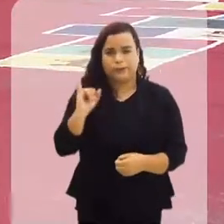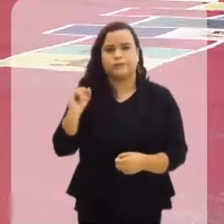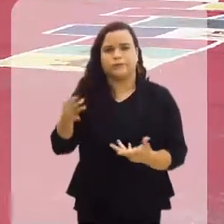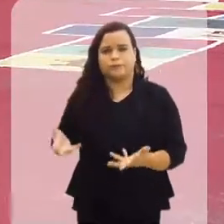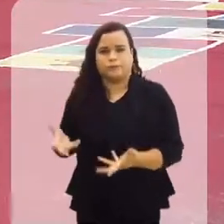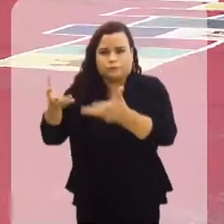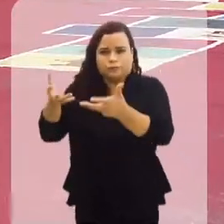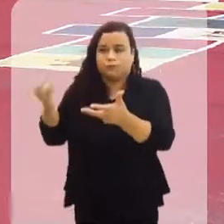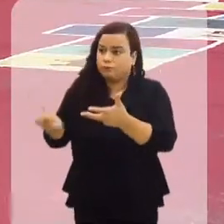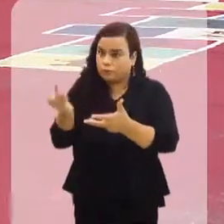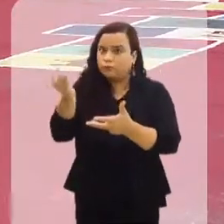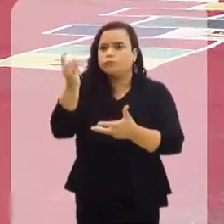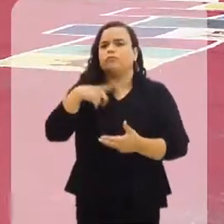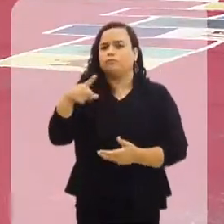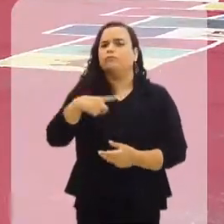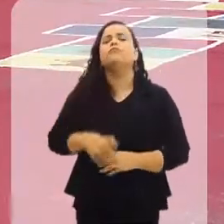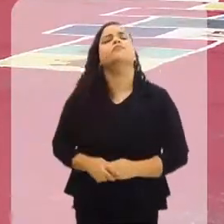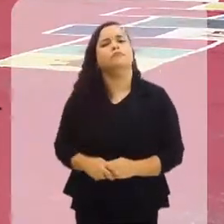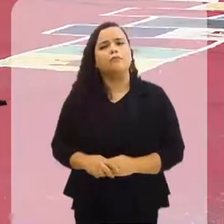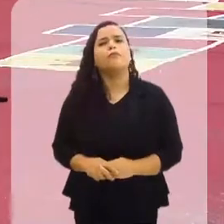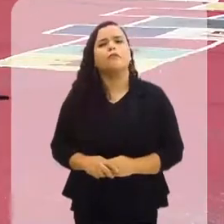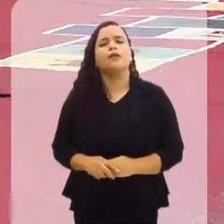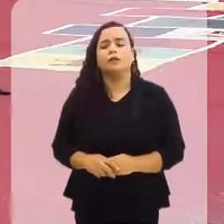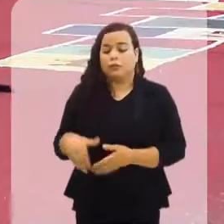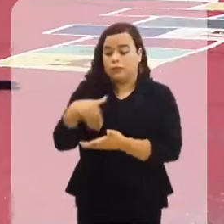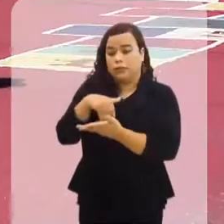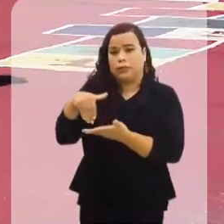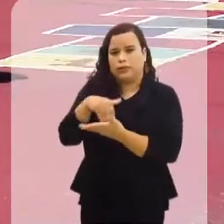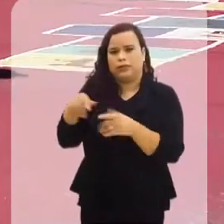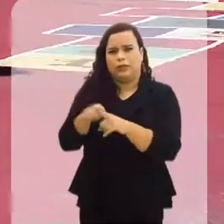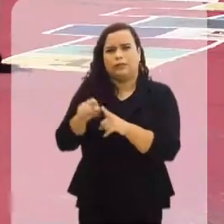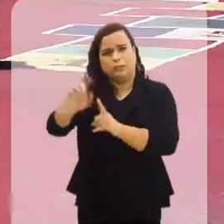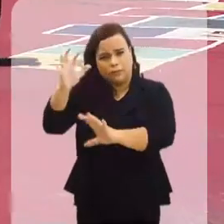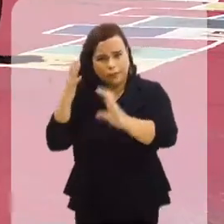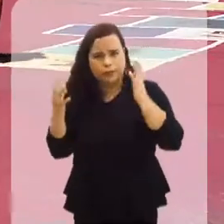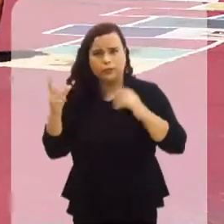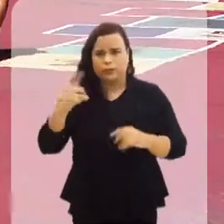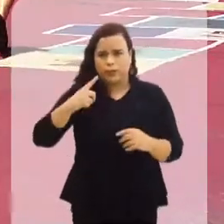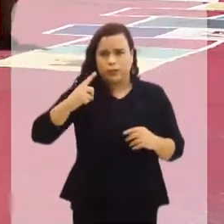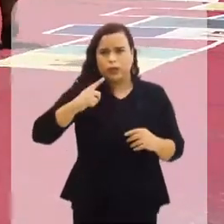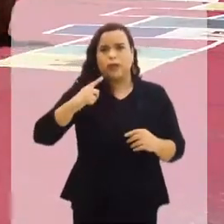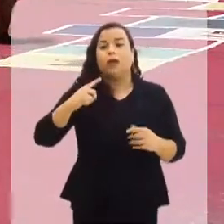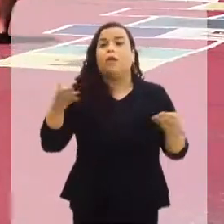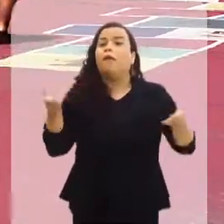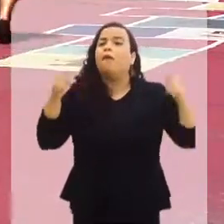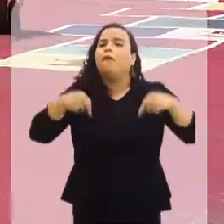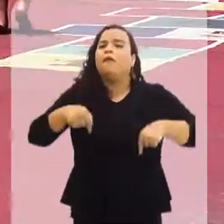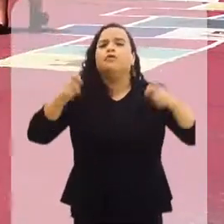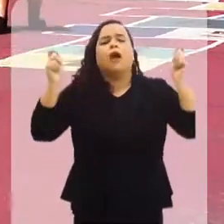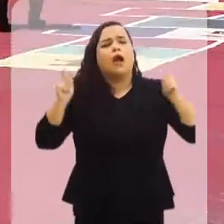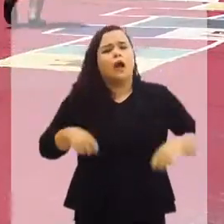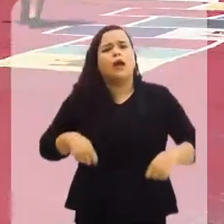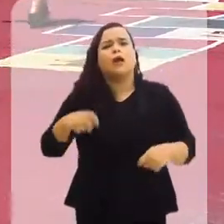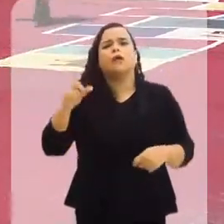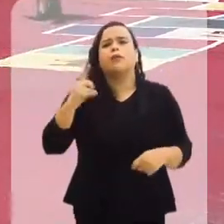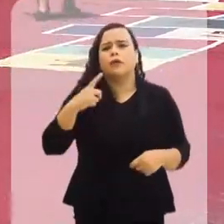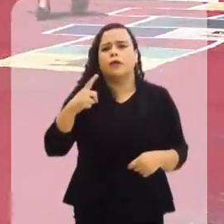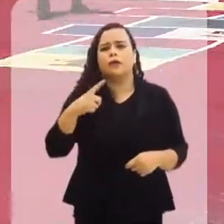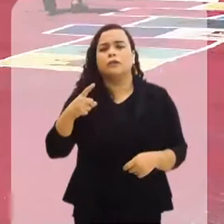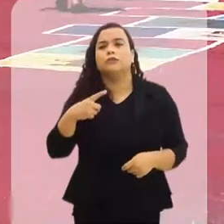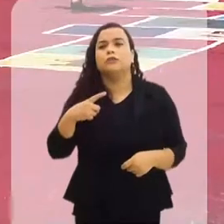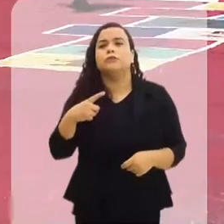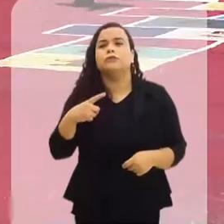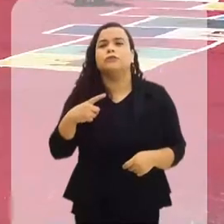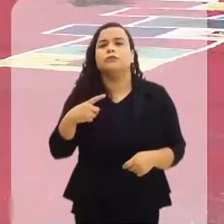município muito importante. A Secretaria de Meio Ambiente, ela hoje tem